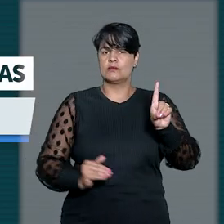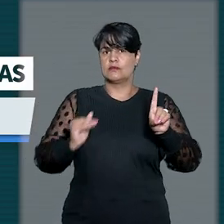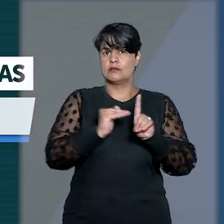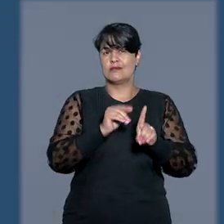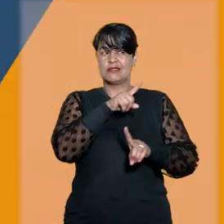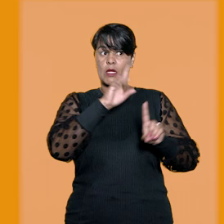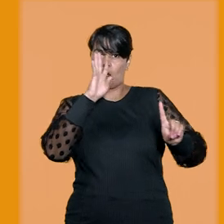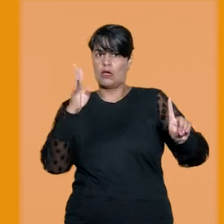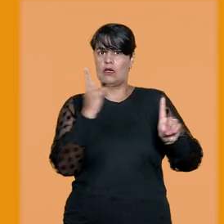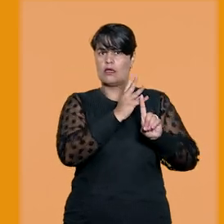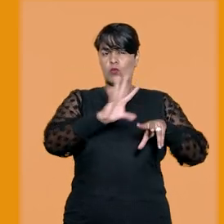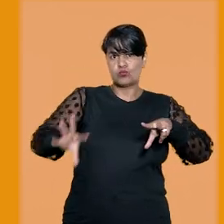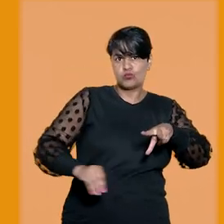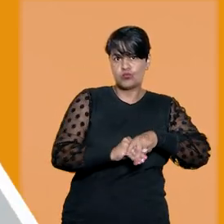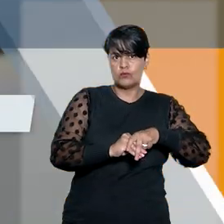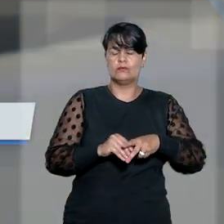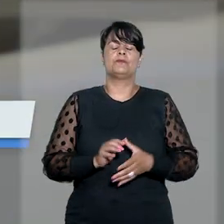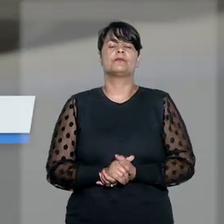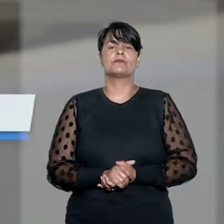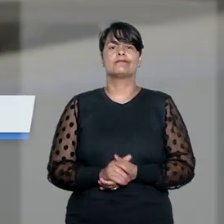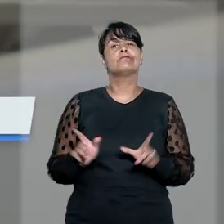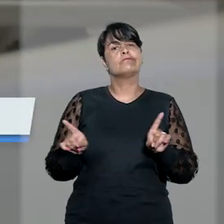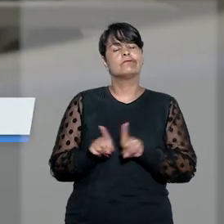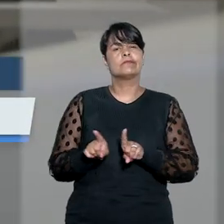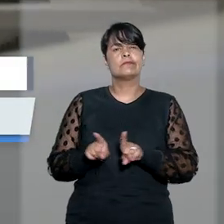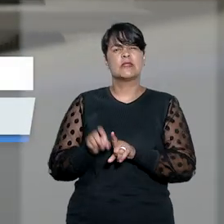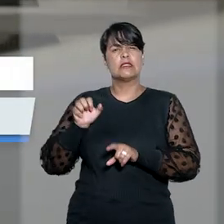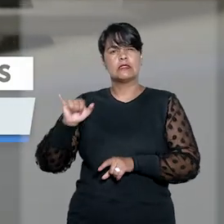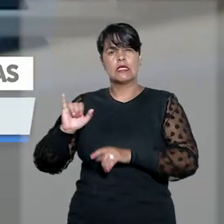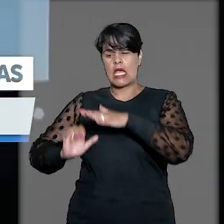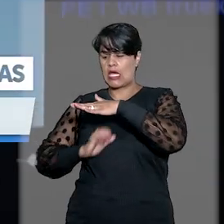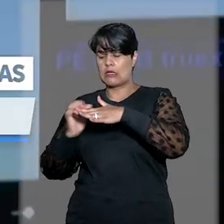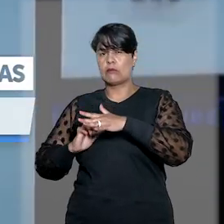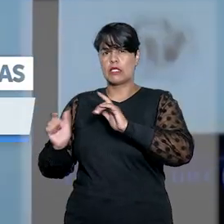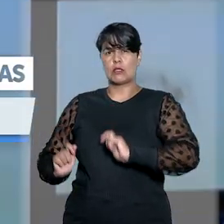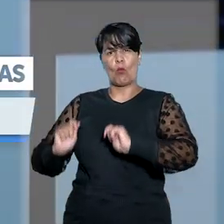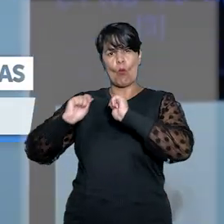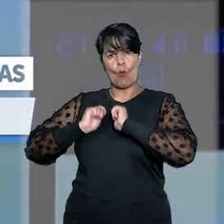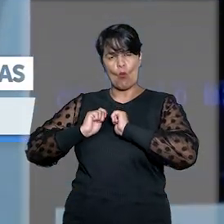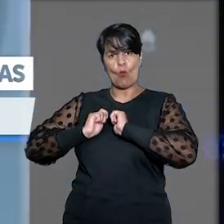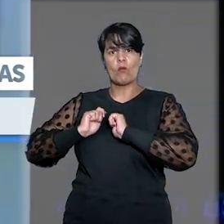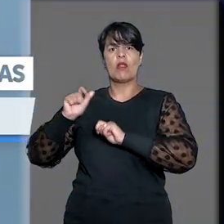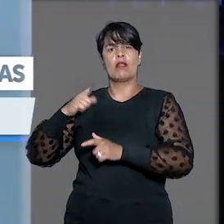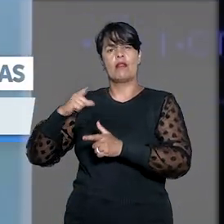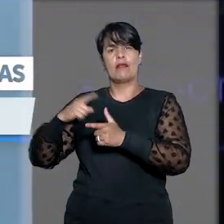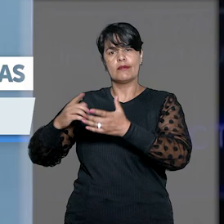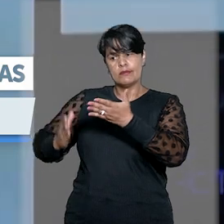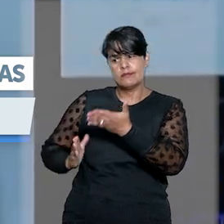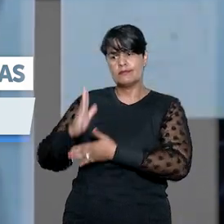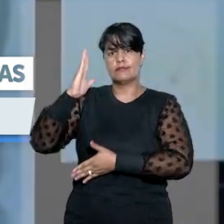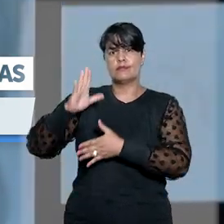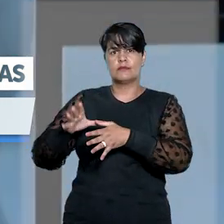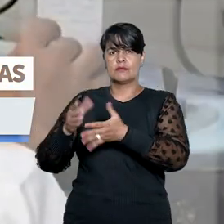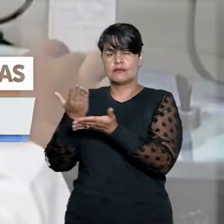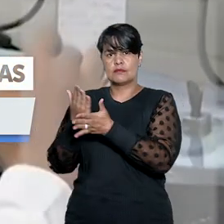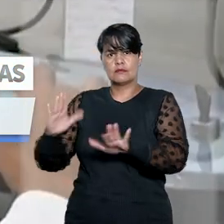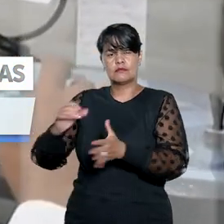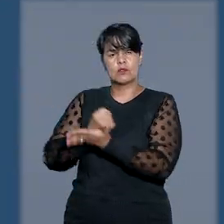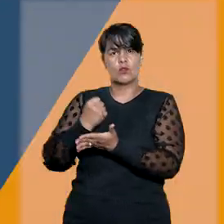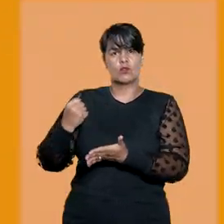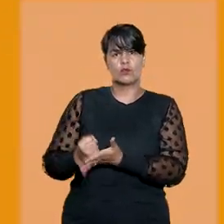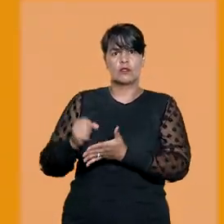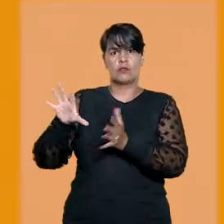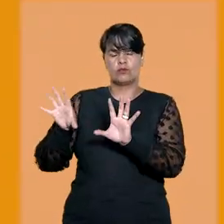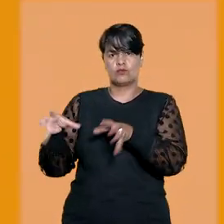acusado de corrupção. E mais, inatividade da empresa valida a rescisão unilateral do plano de saúde